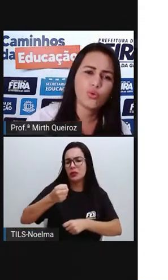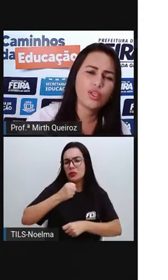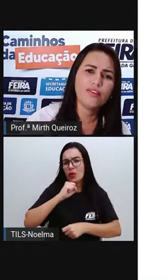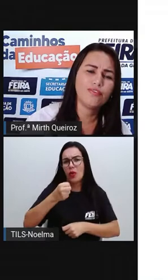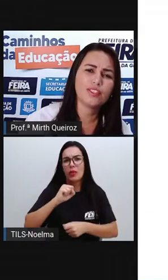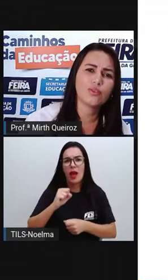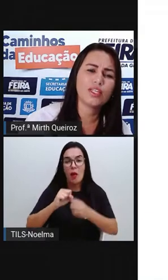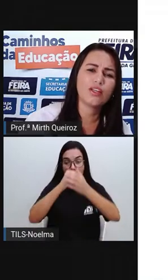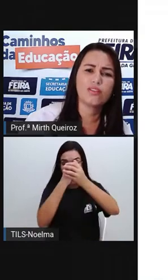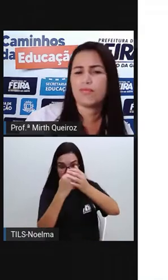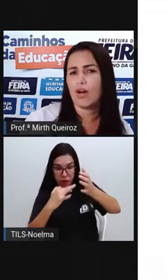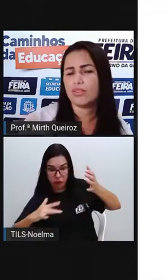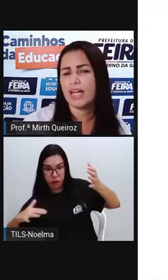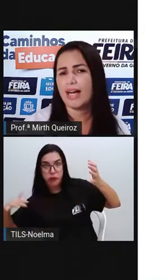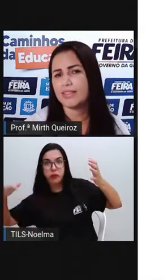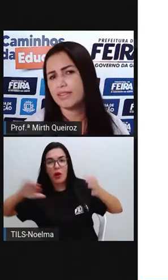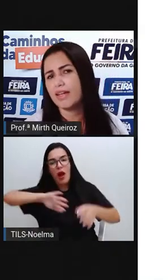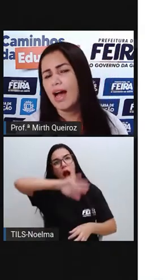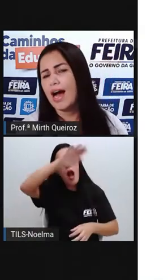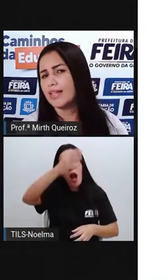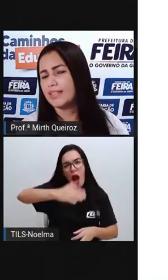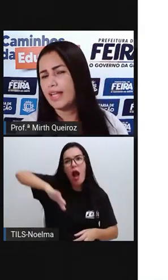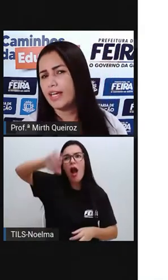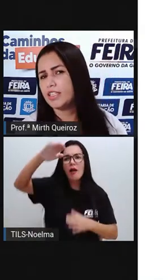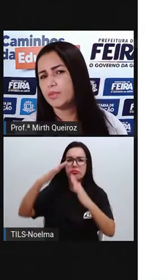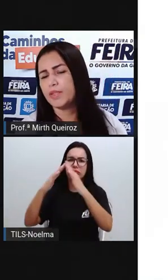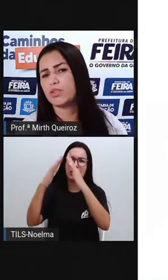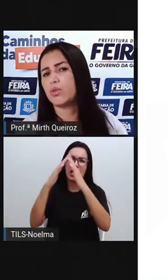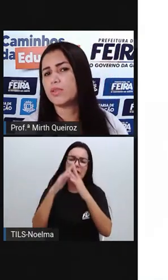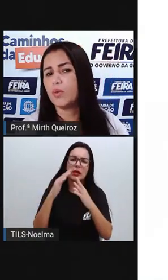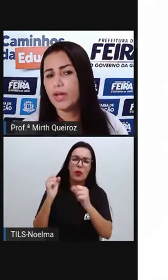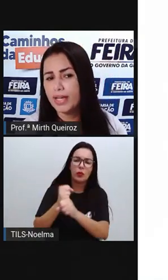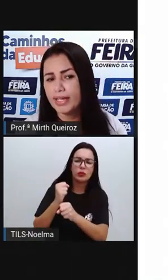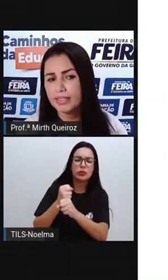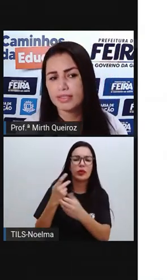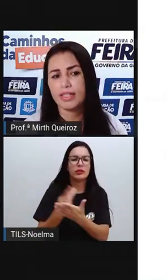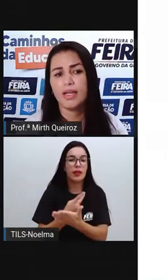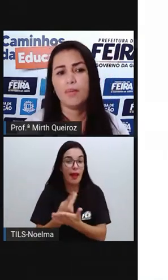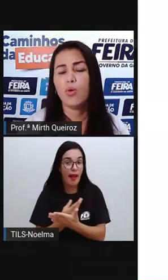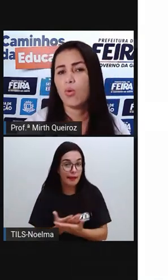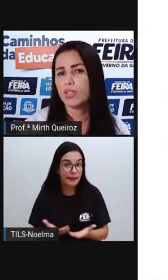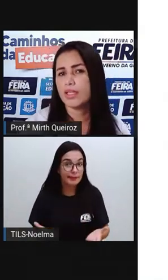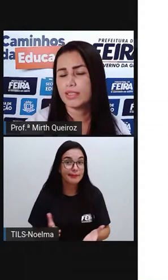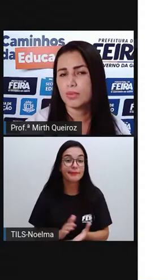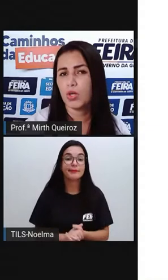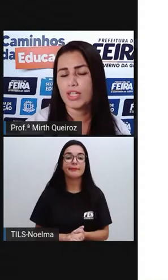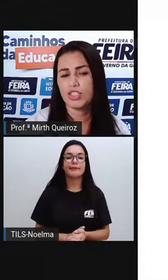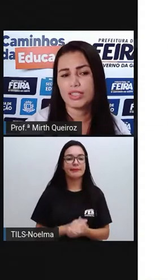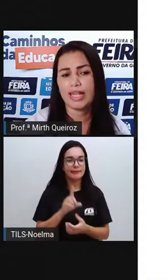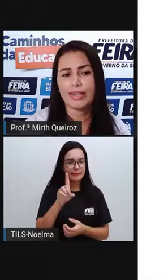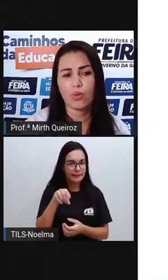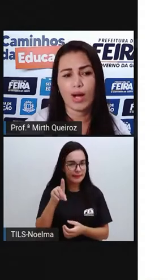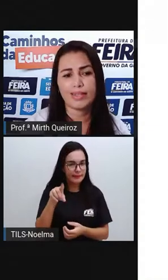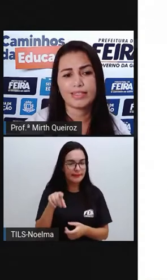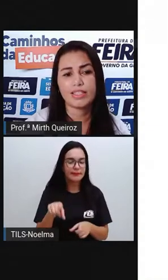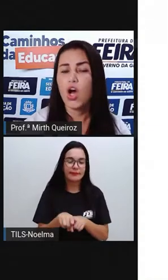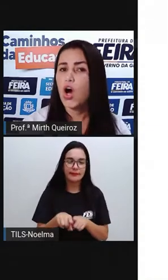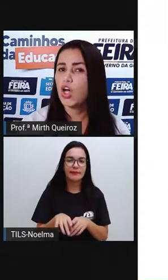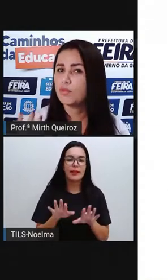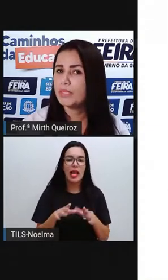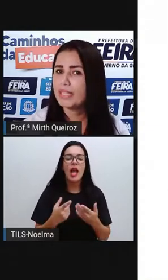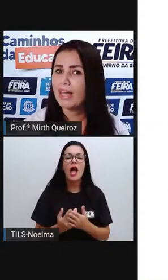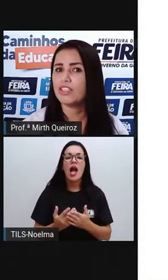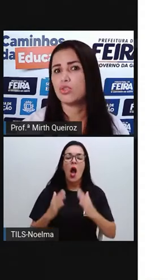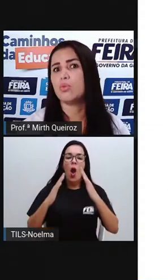morro que fez com que causasse acidentes, pessoas morressem por conta dessas moradias inadequadas.